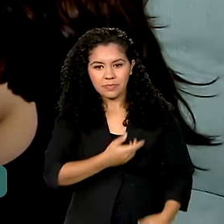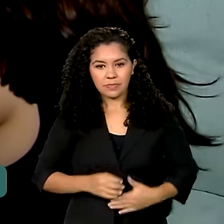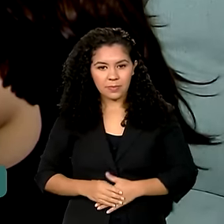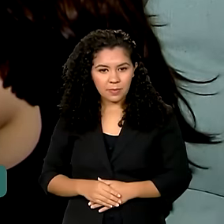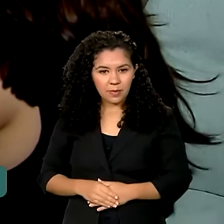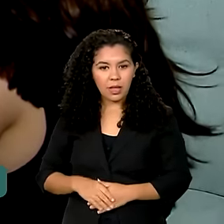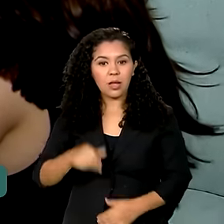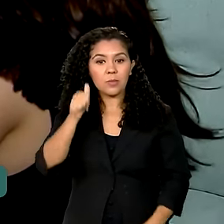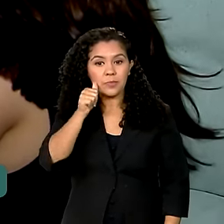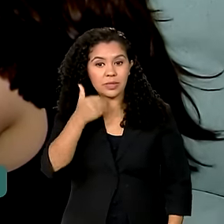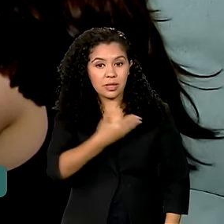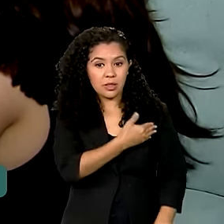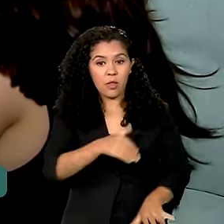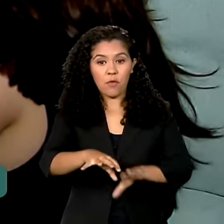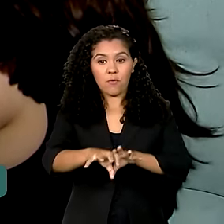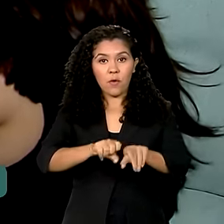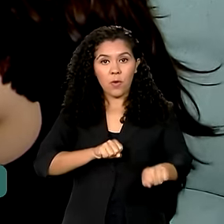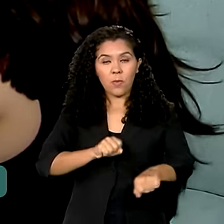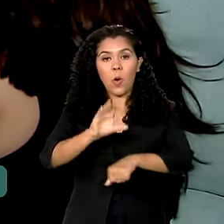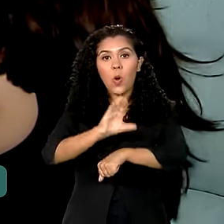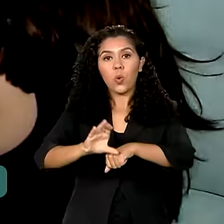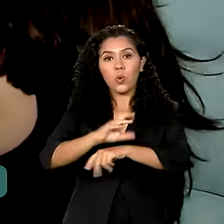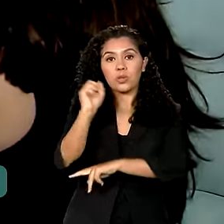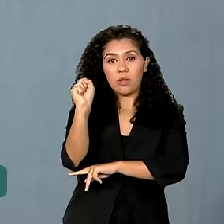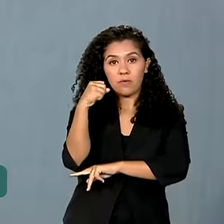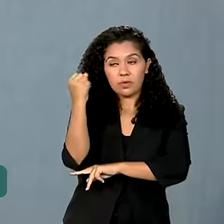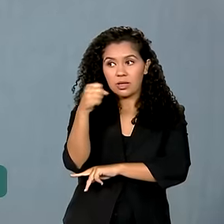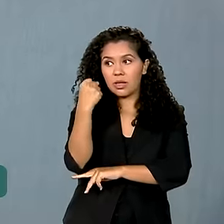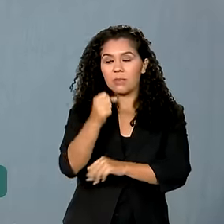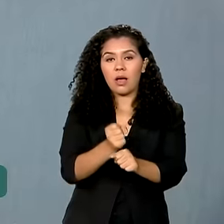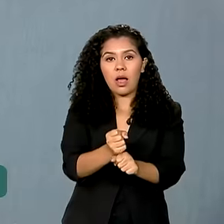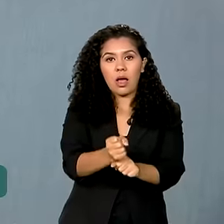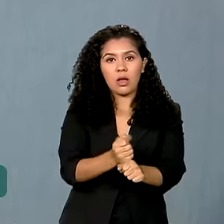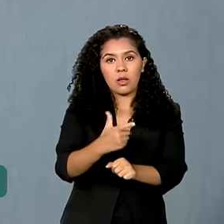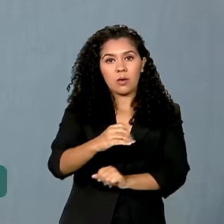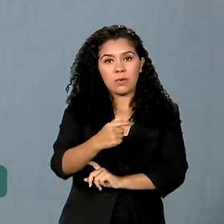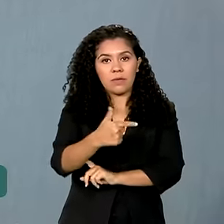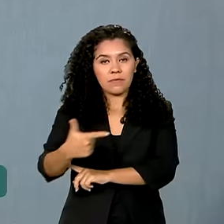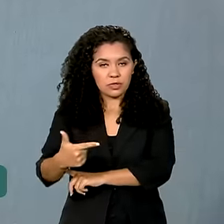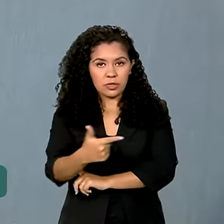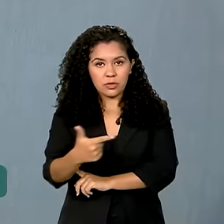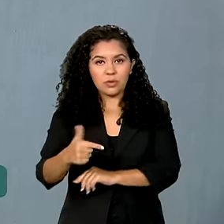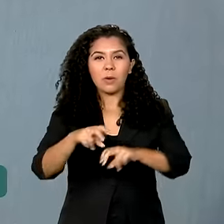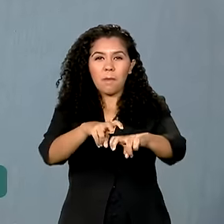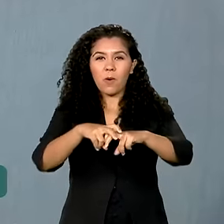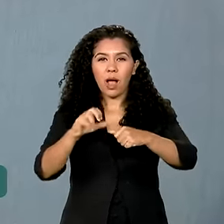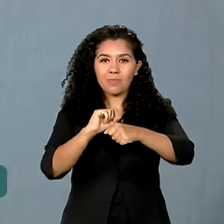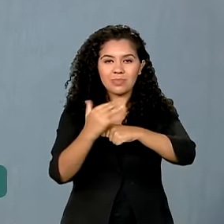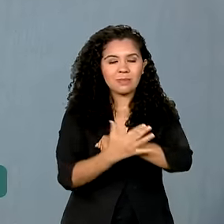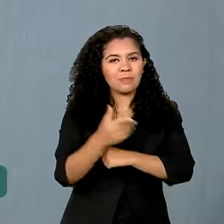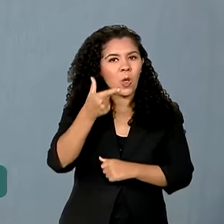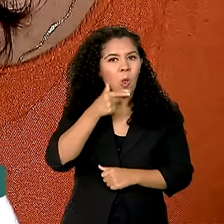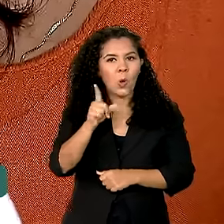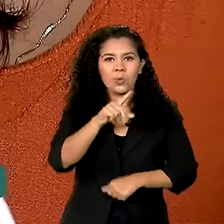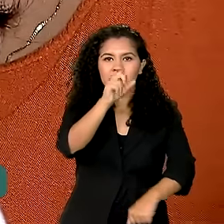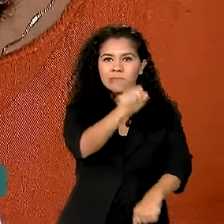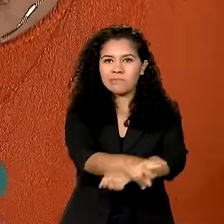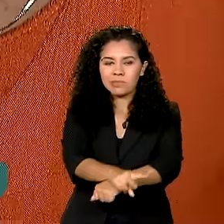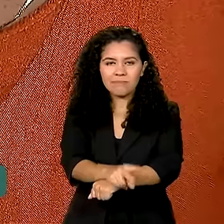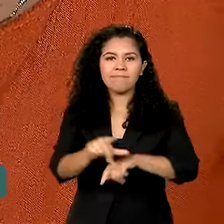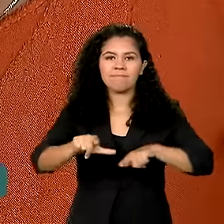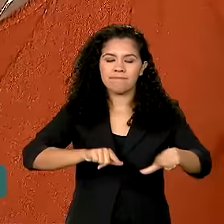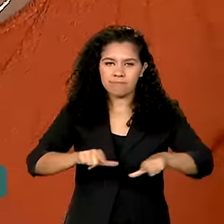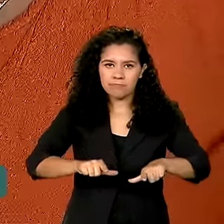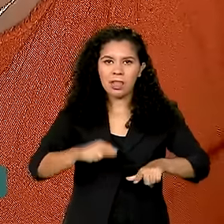Luciana se formou em fisioterapia em 2022 e com a pandemia de Covid-19 não conseguiu emprego. Logo